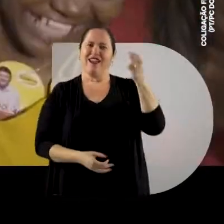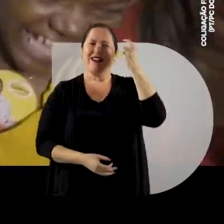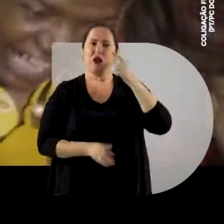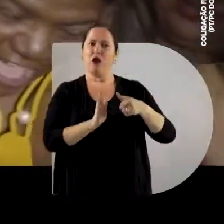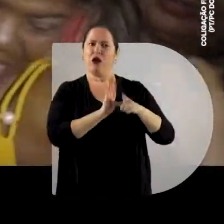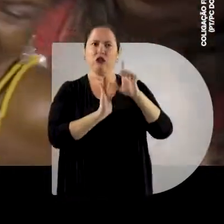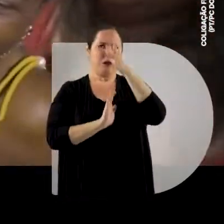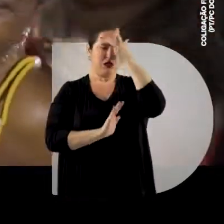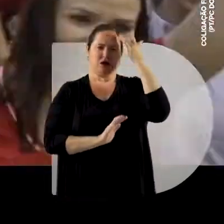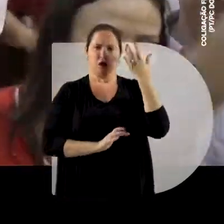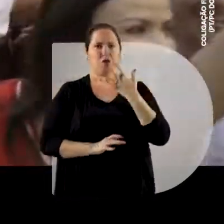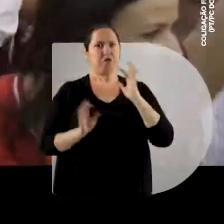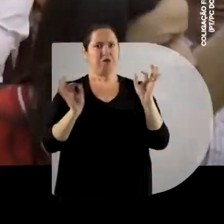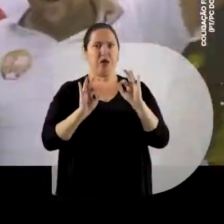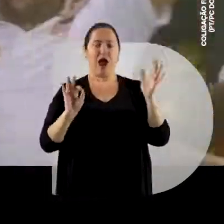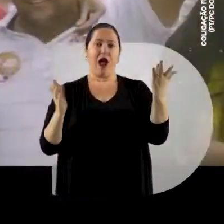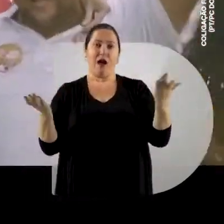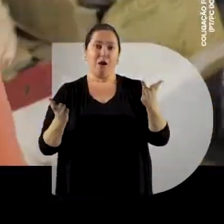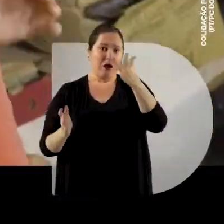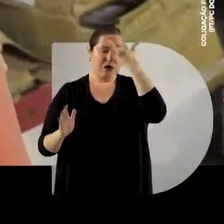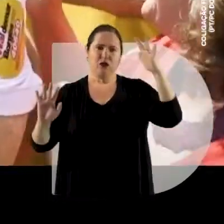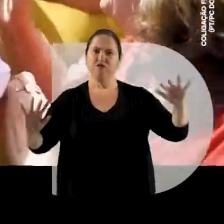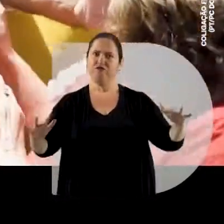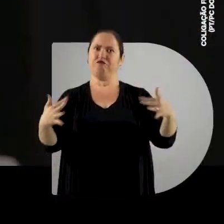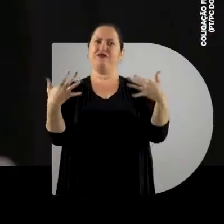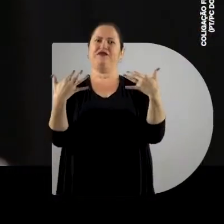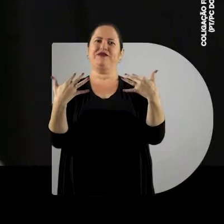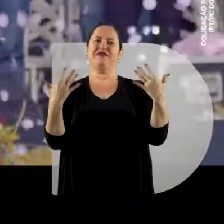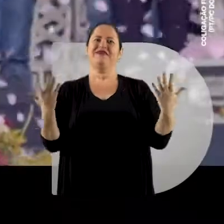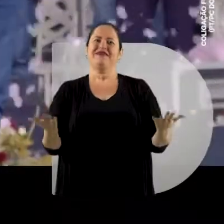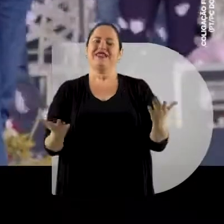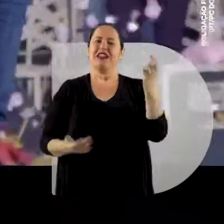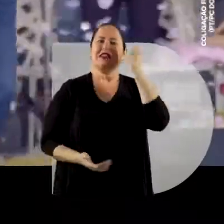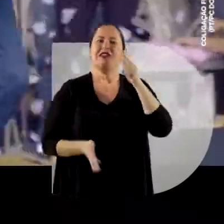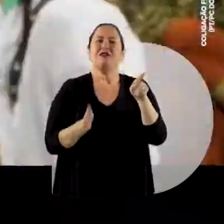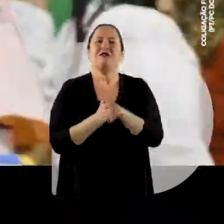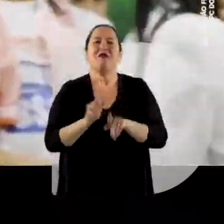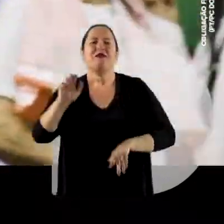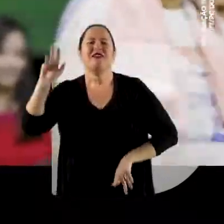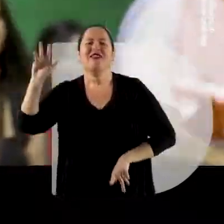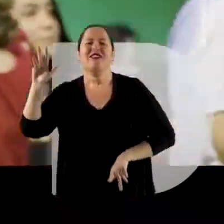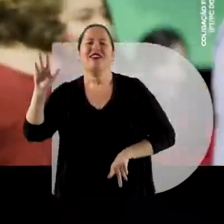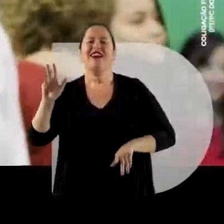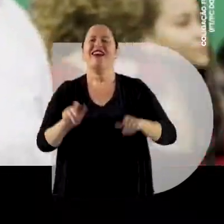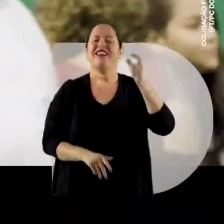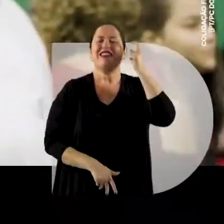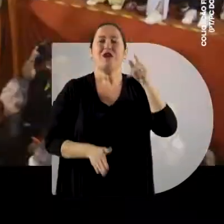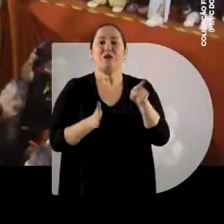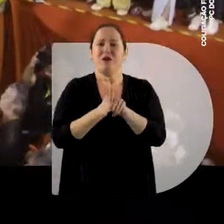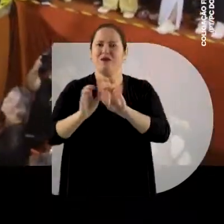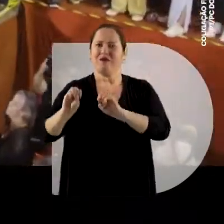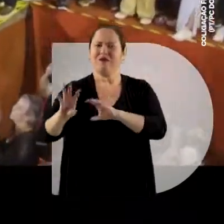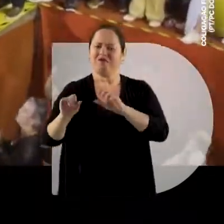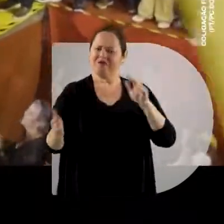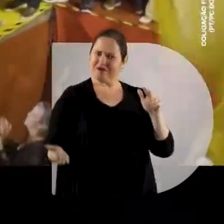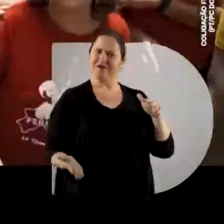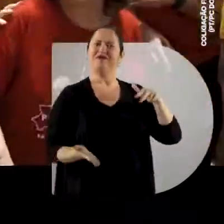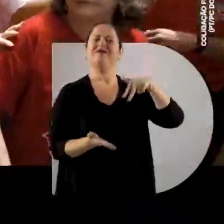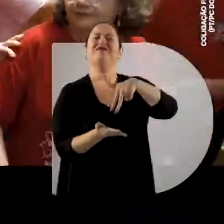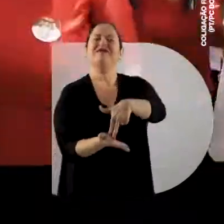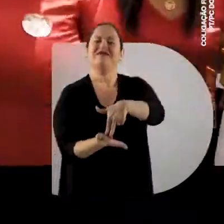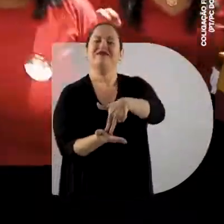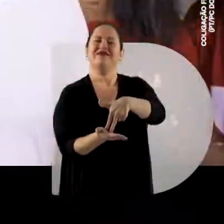antes desconhecido Ganhou a atenção das pessoas Danilo de Lula Danilo da educação Chegou chegando